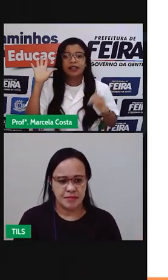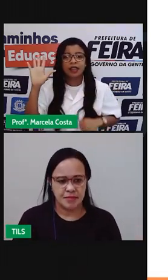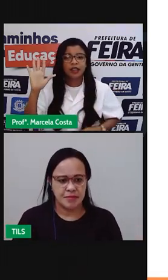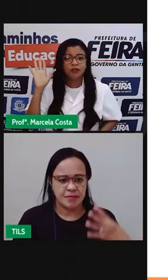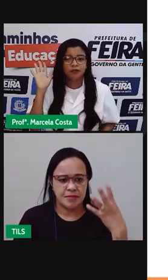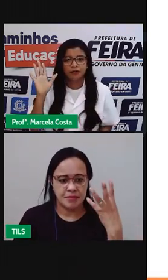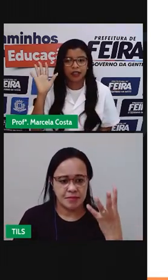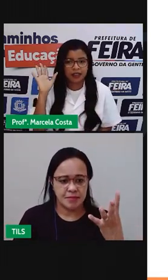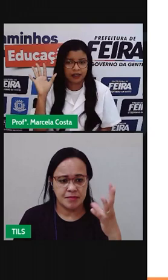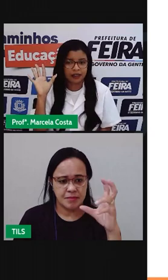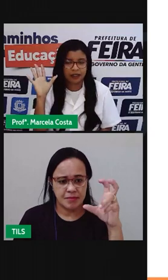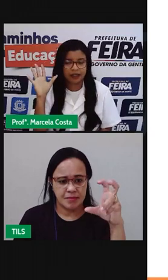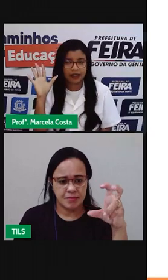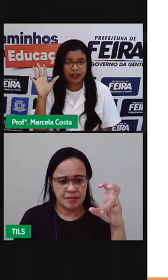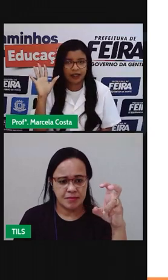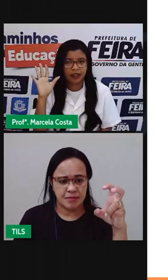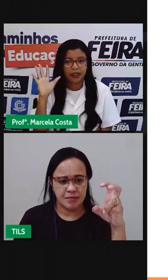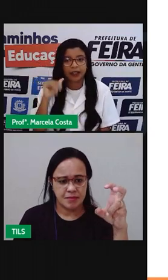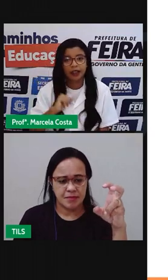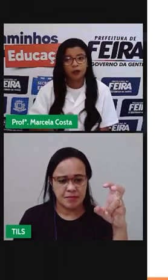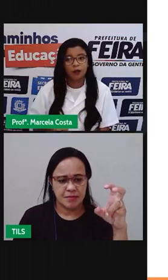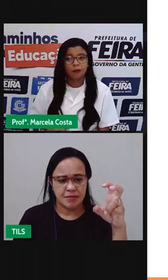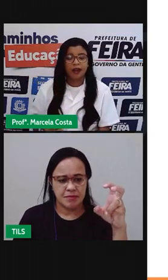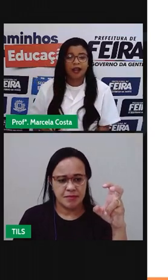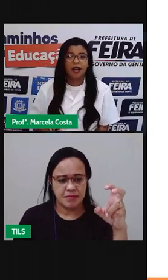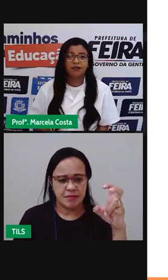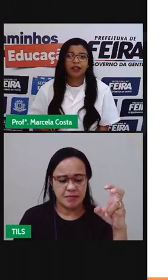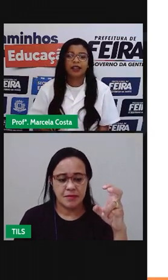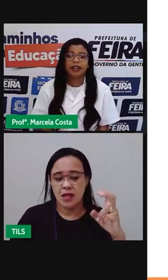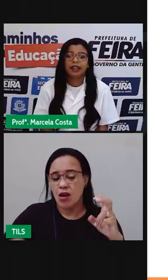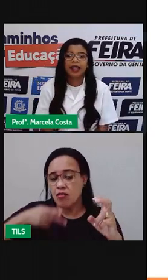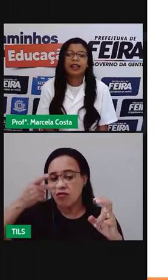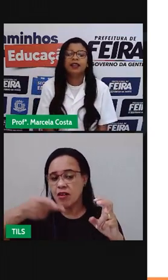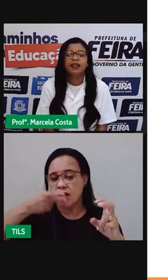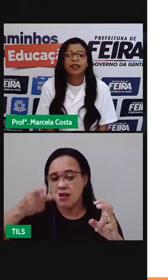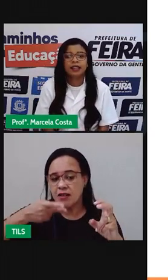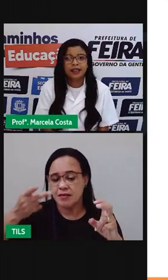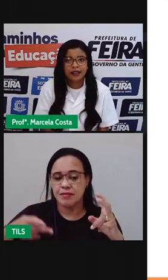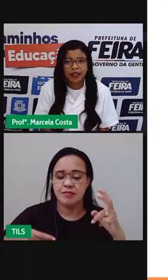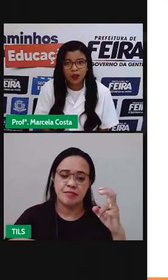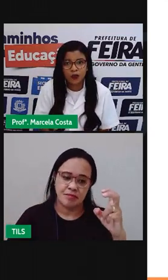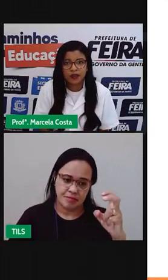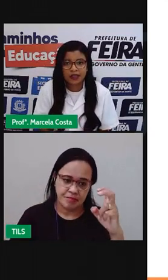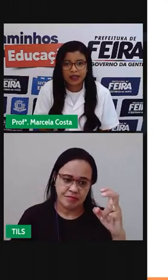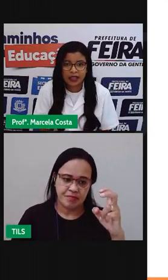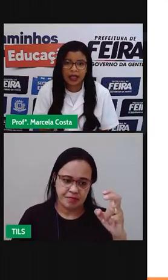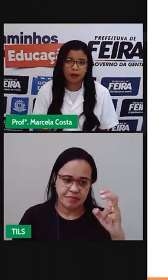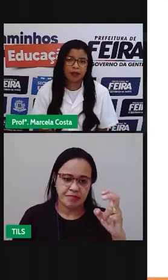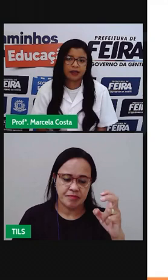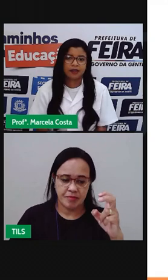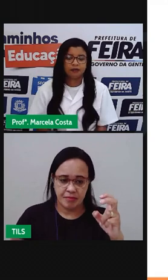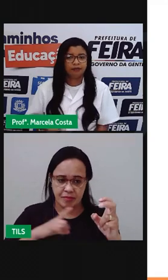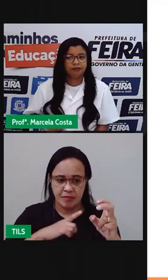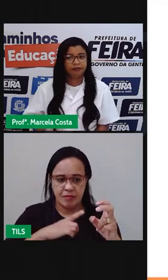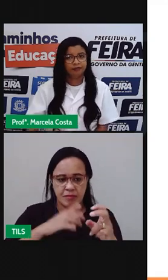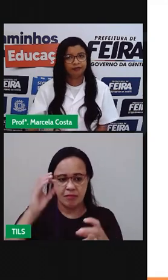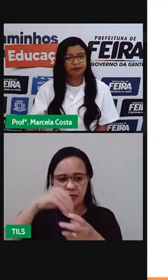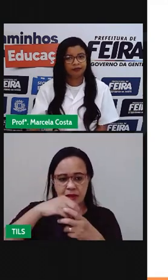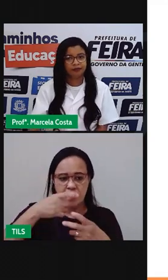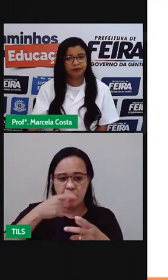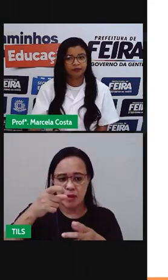Cinco vezes. Então, uma palavra que tem cinco sílabas.